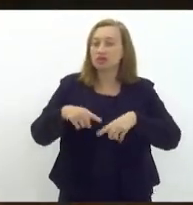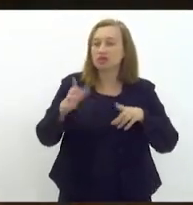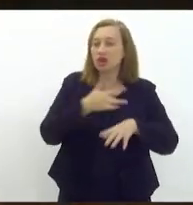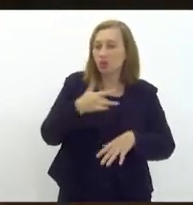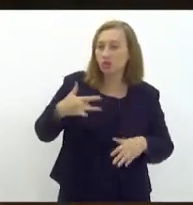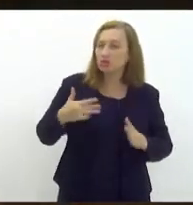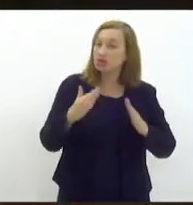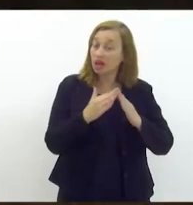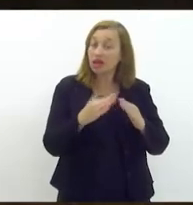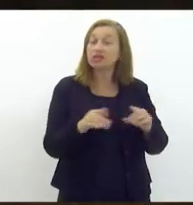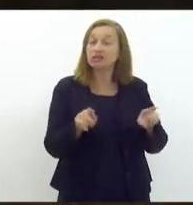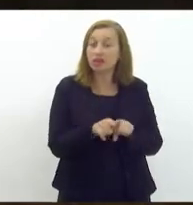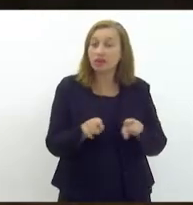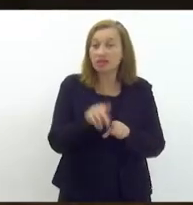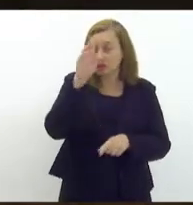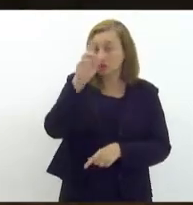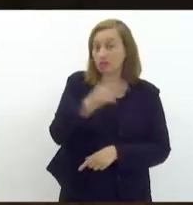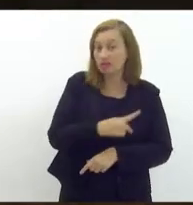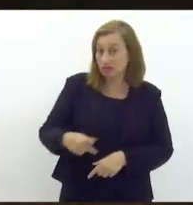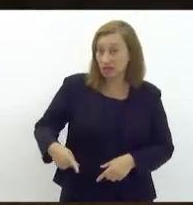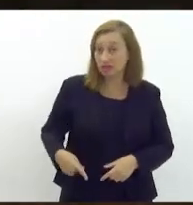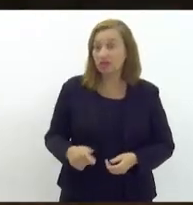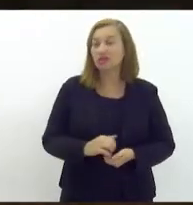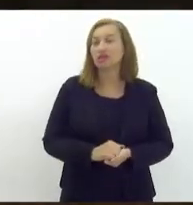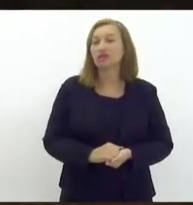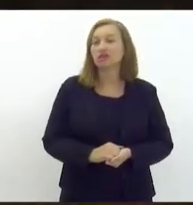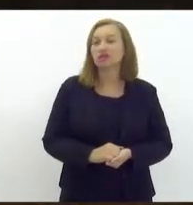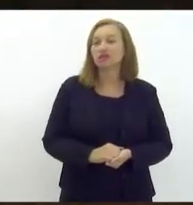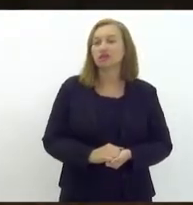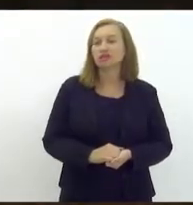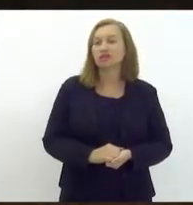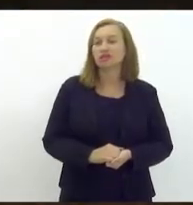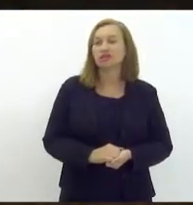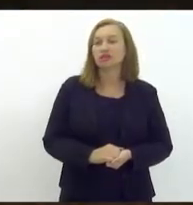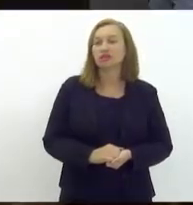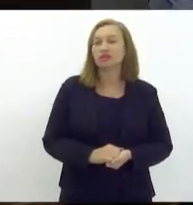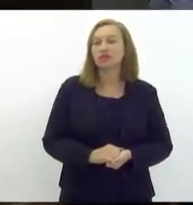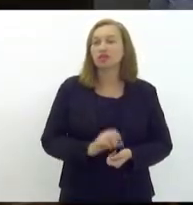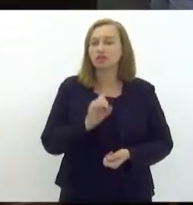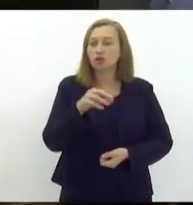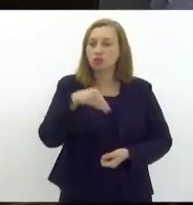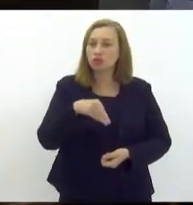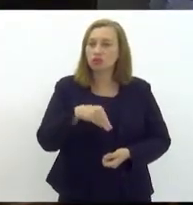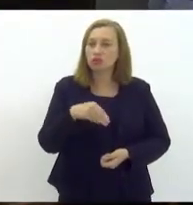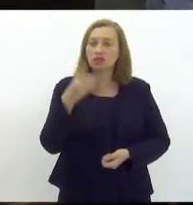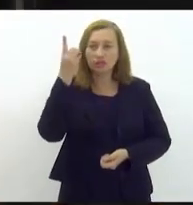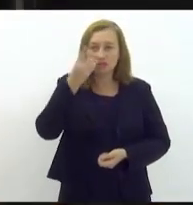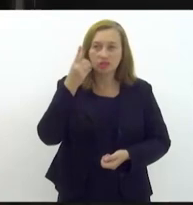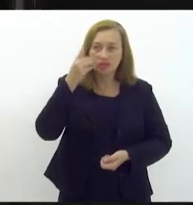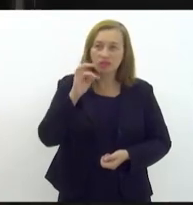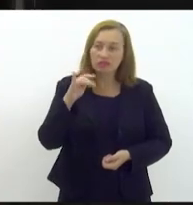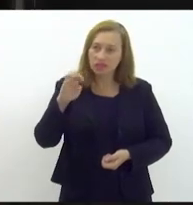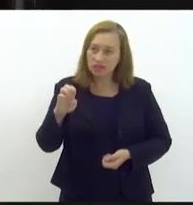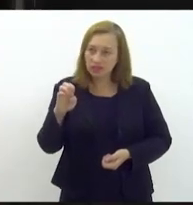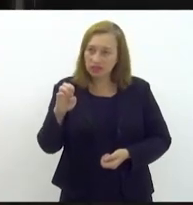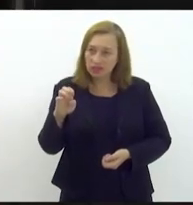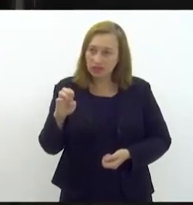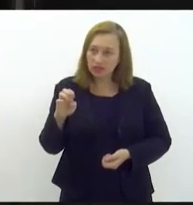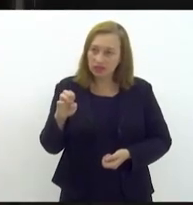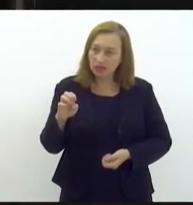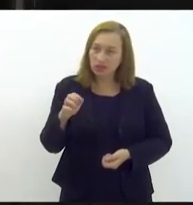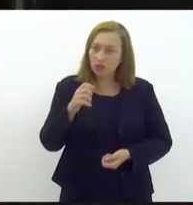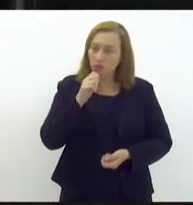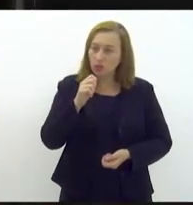e, principalmente, Presidente, e, principalmente... Só um minutinho, deputada Franciane, o